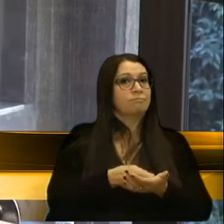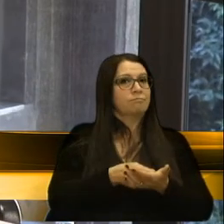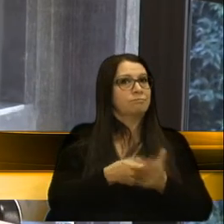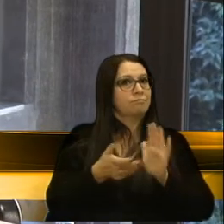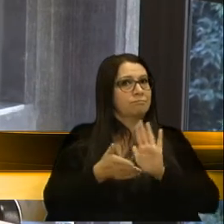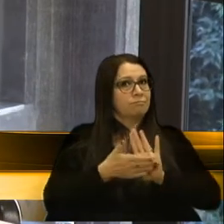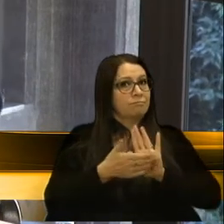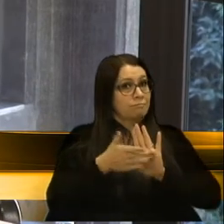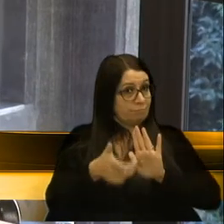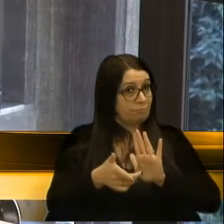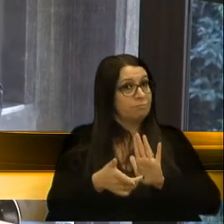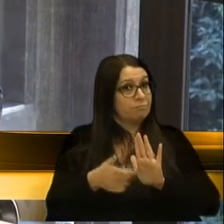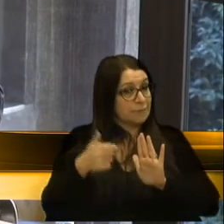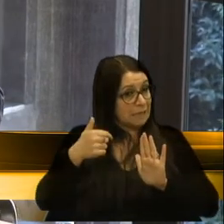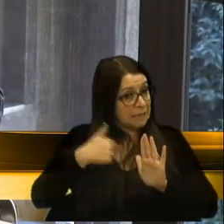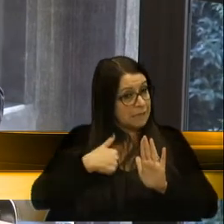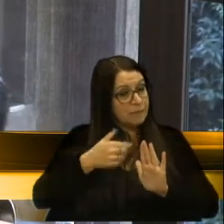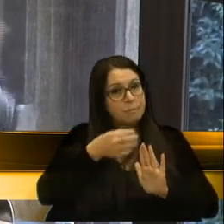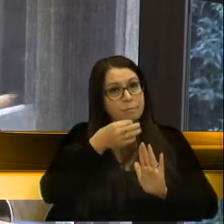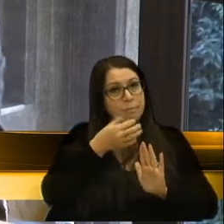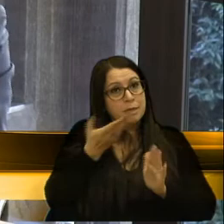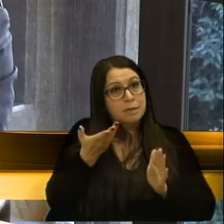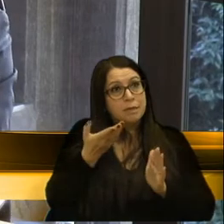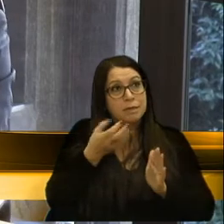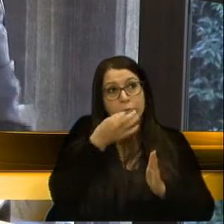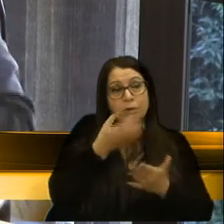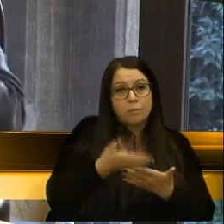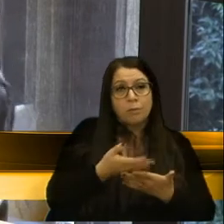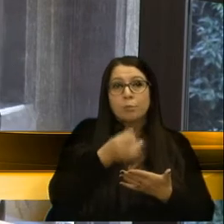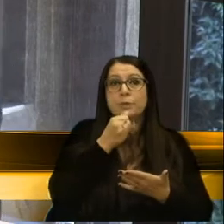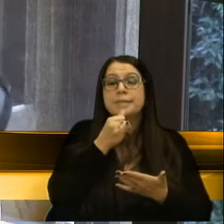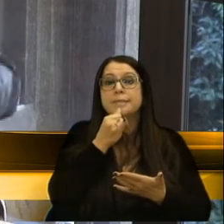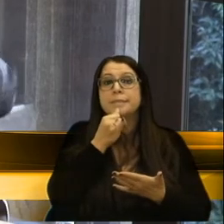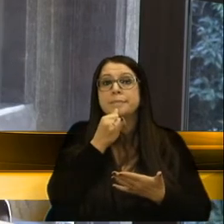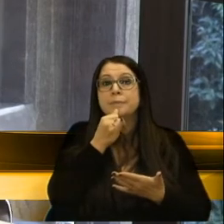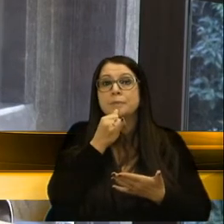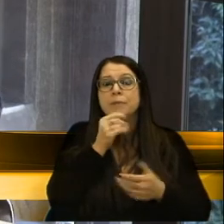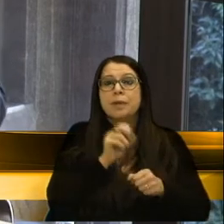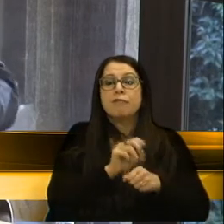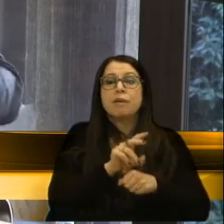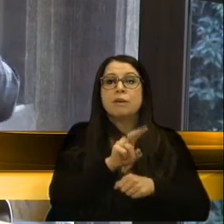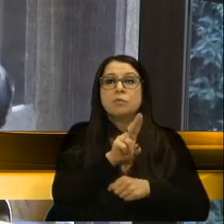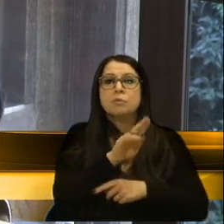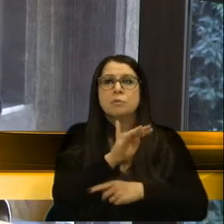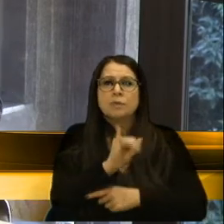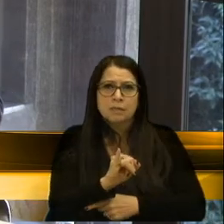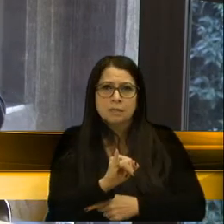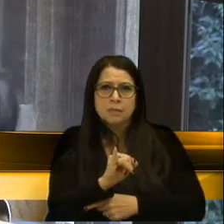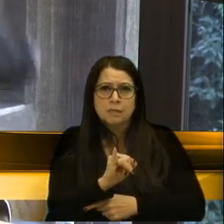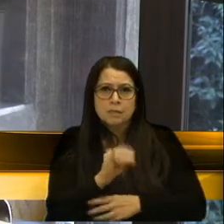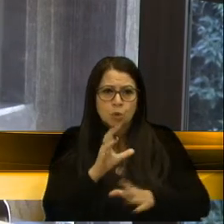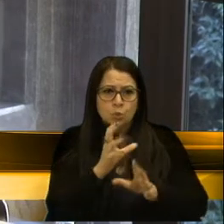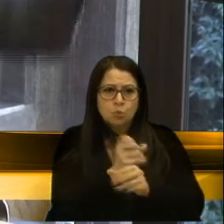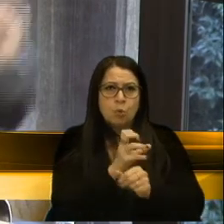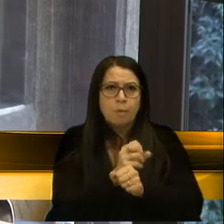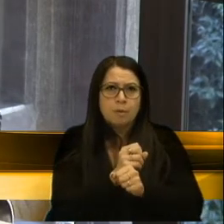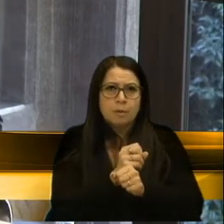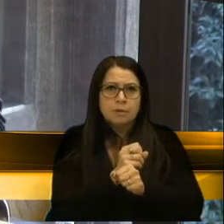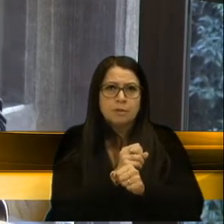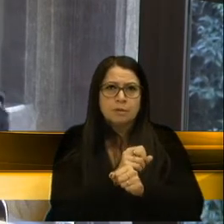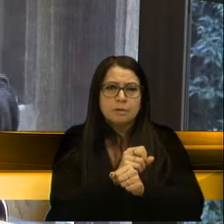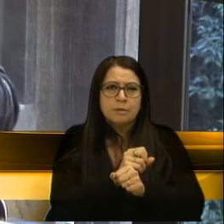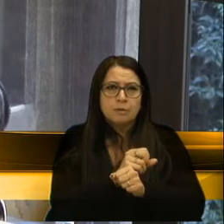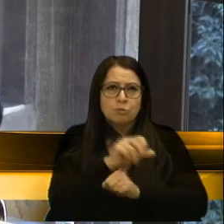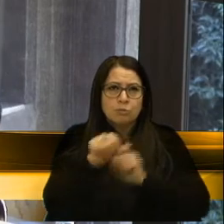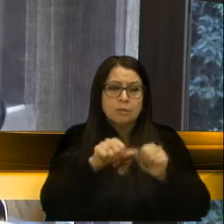propõe. Esse é o meu questionamento. Por exemplo, as vagas de UTI são computadas para a mudança de